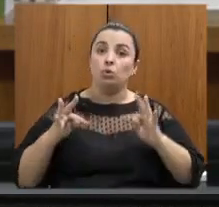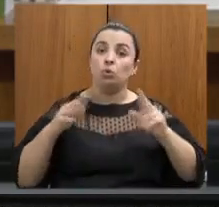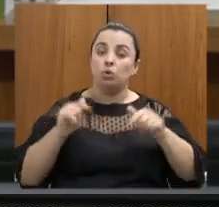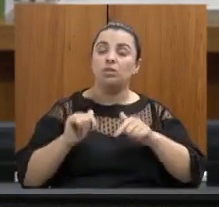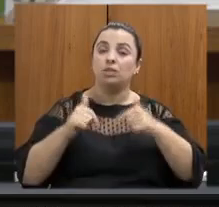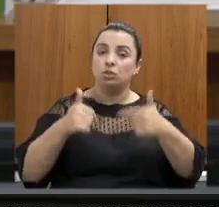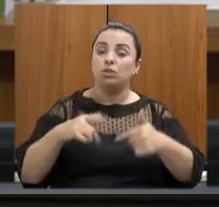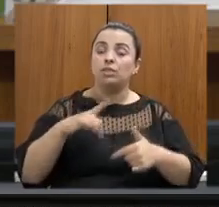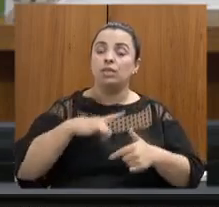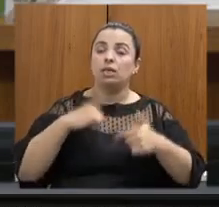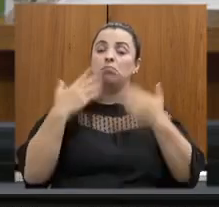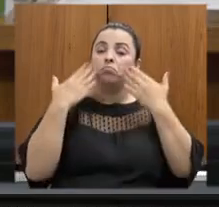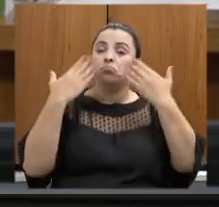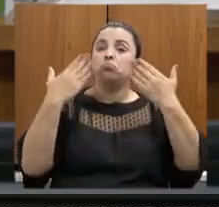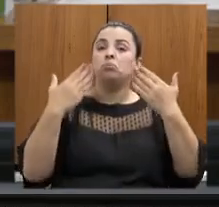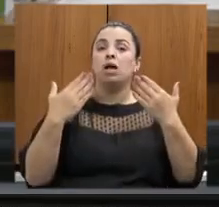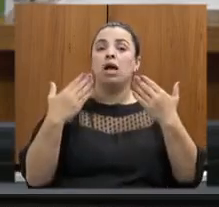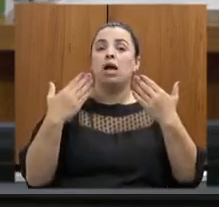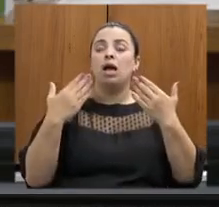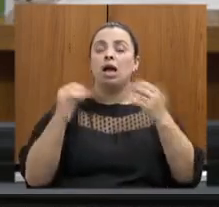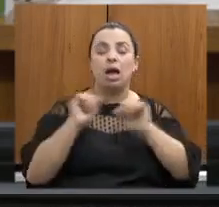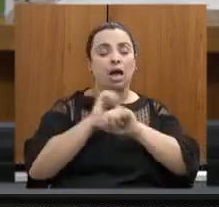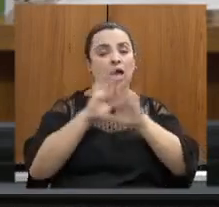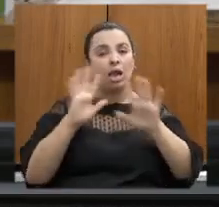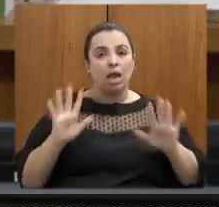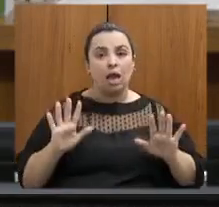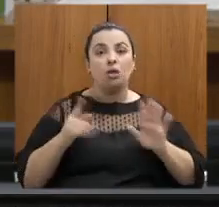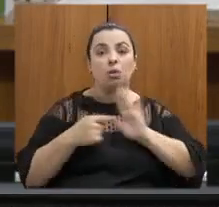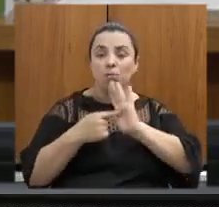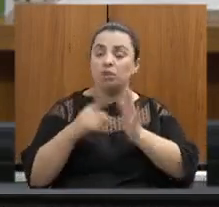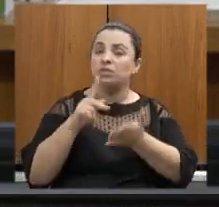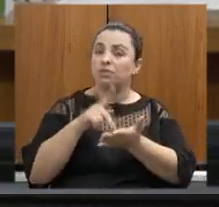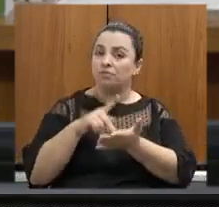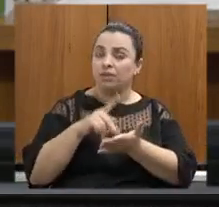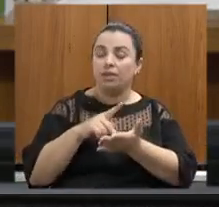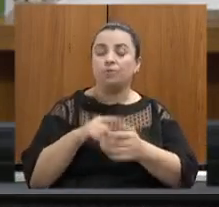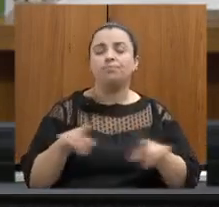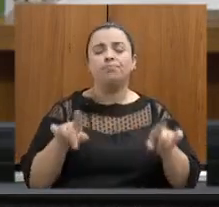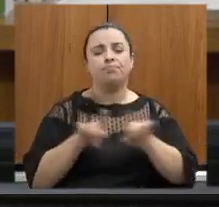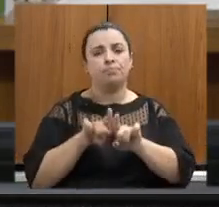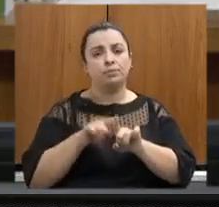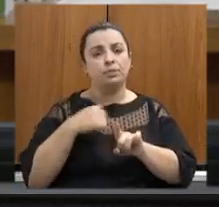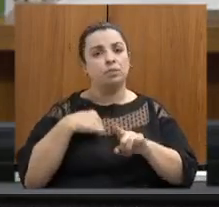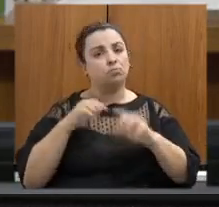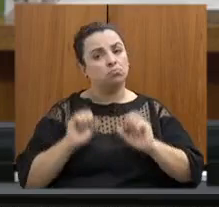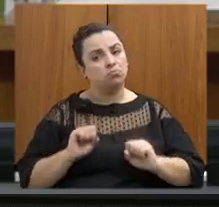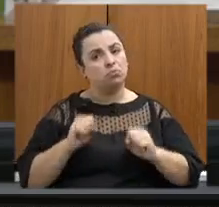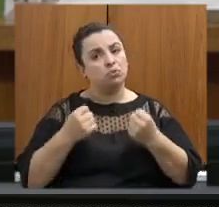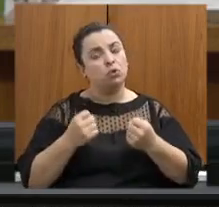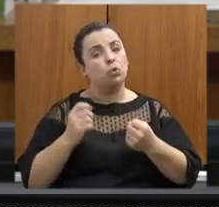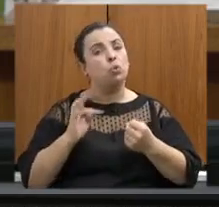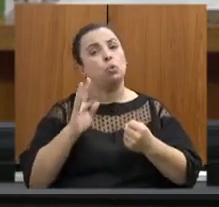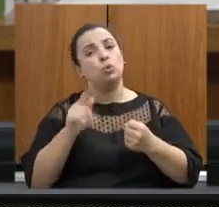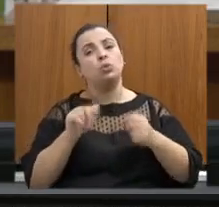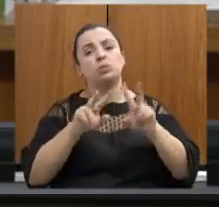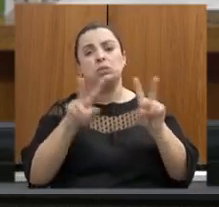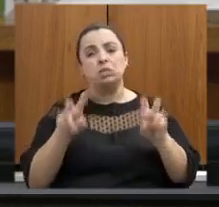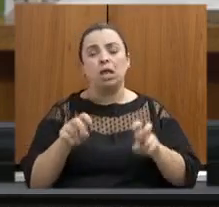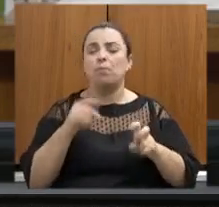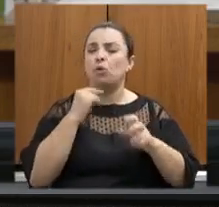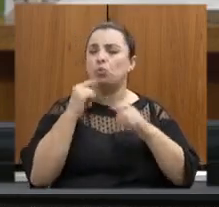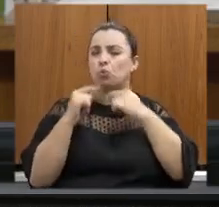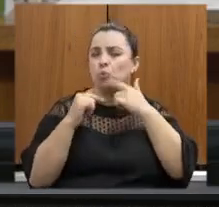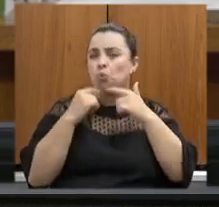veracidade por isso também gostaria aqui de reforçar que todas as questões que geram ainda dúvidas